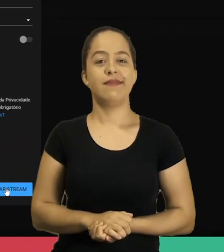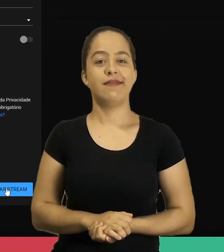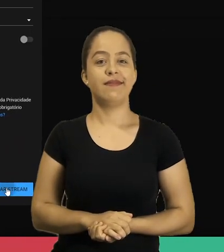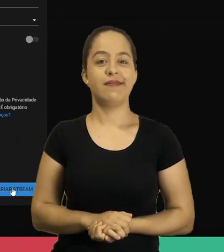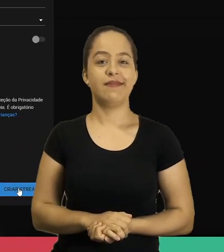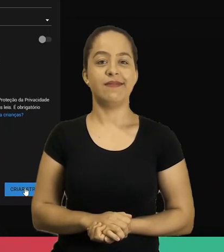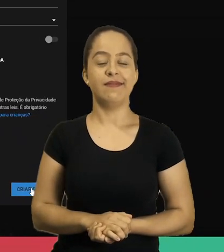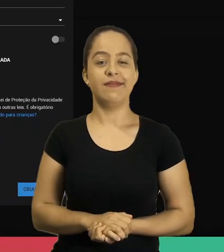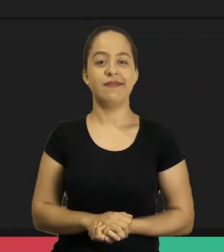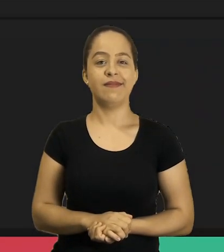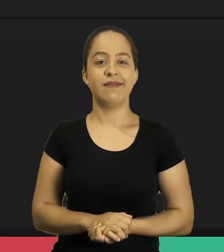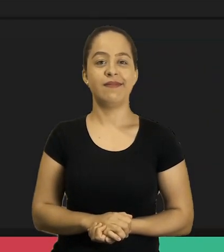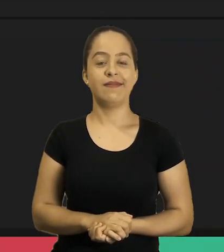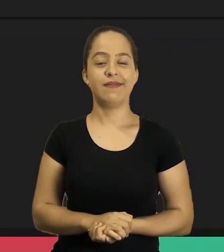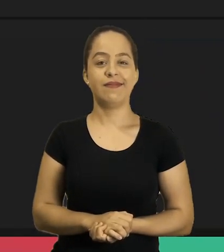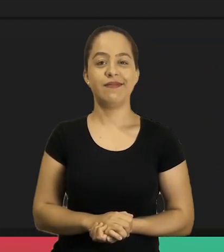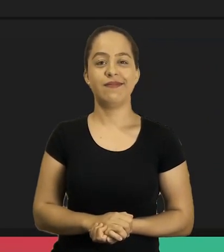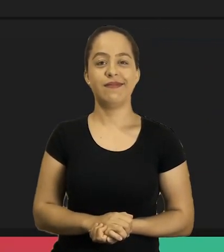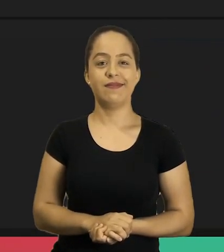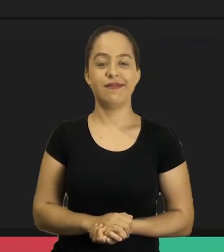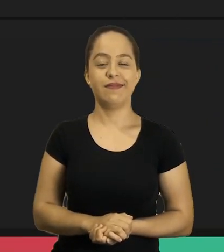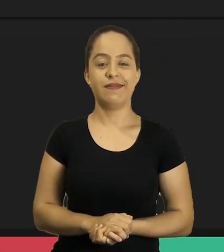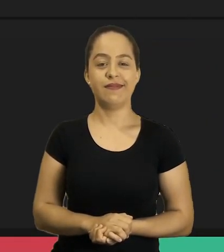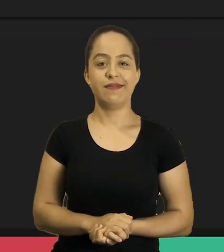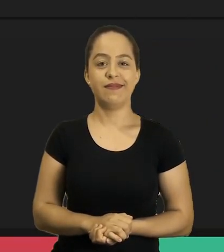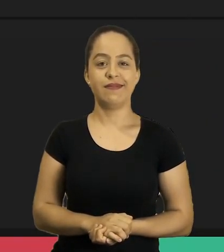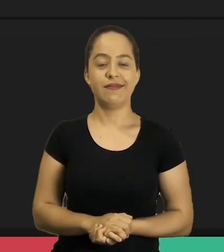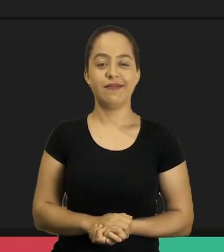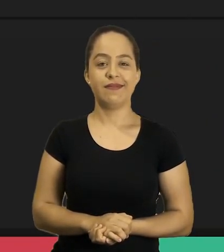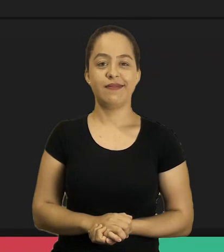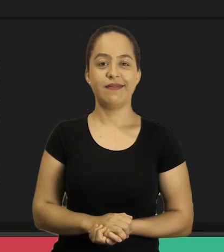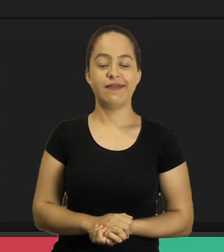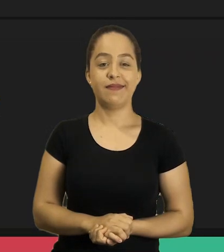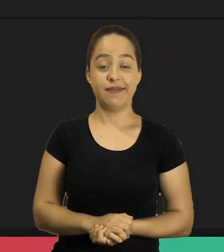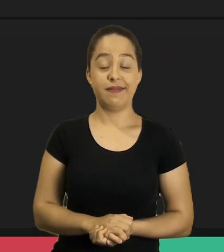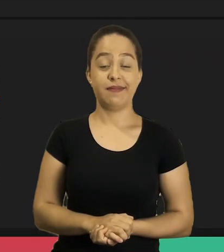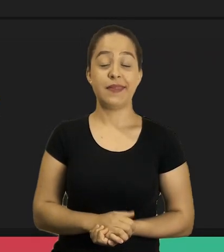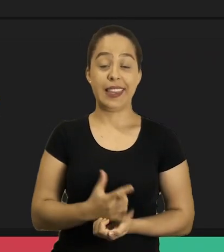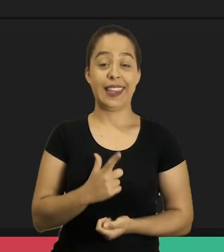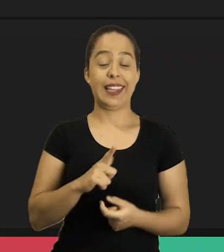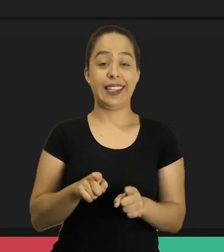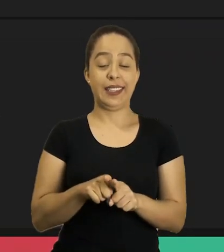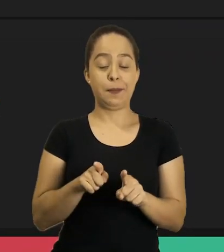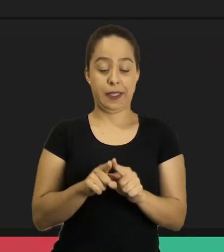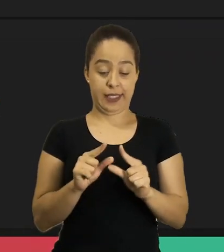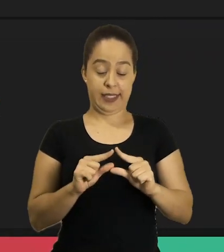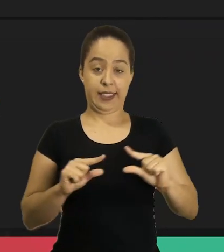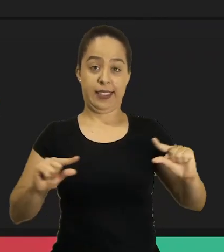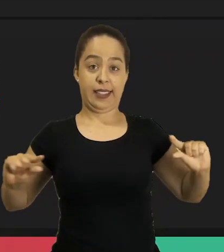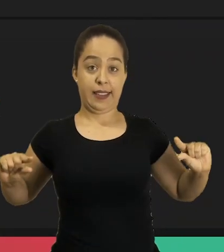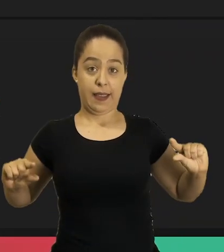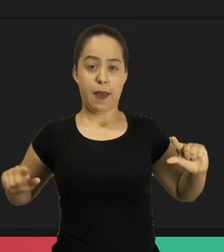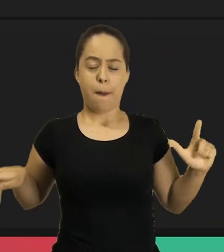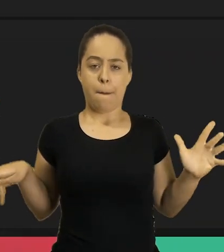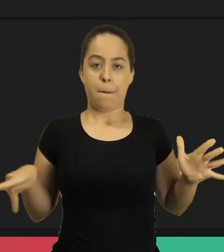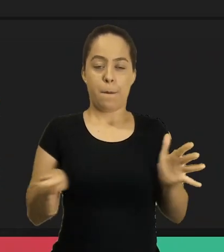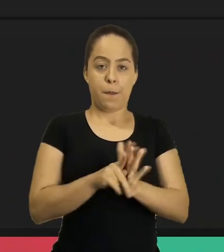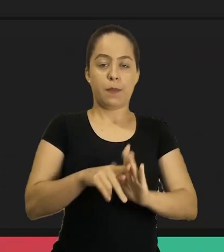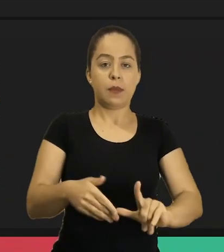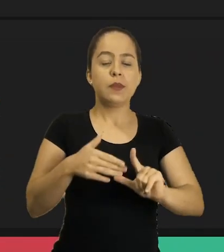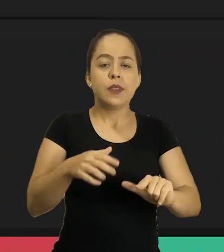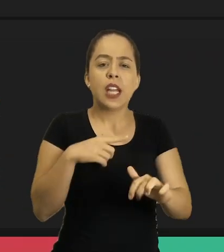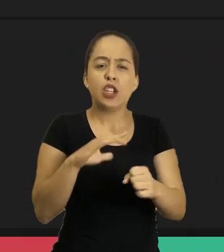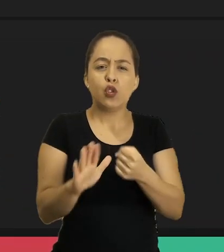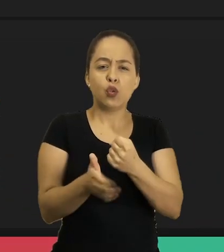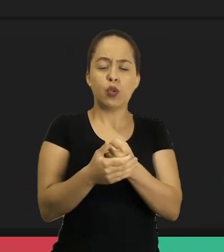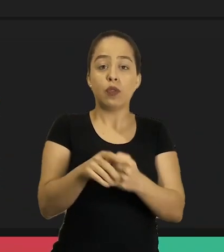aqui vai ter a